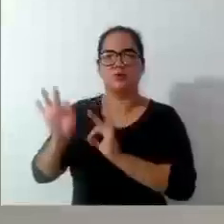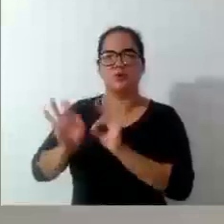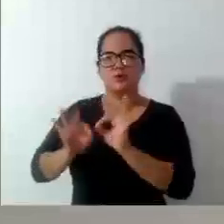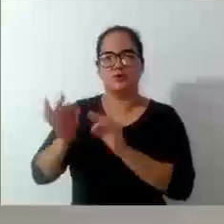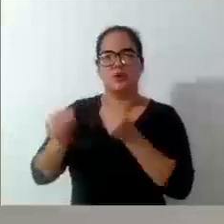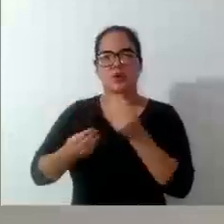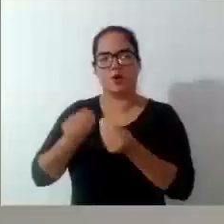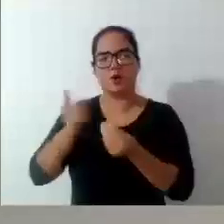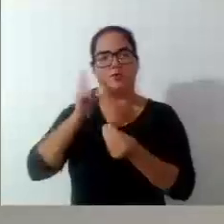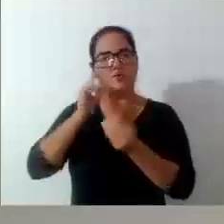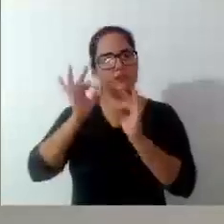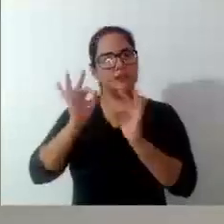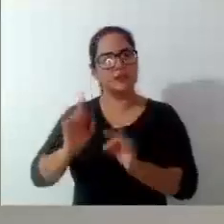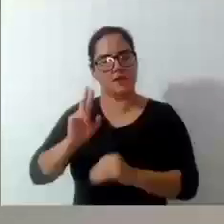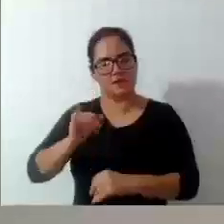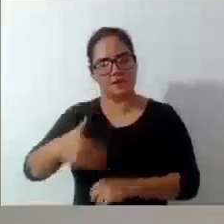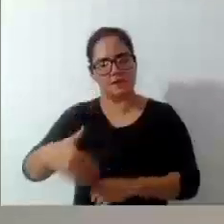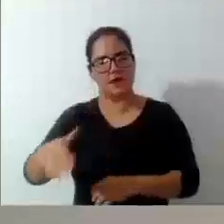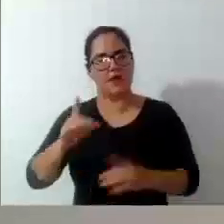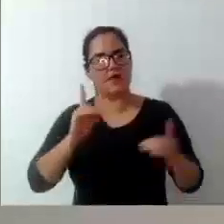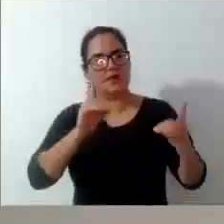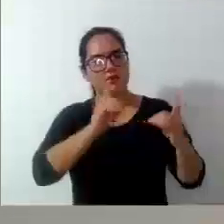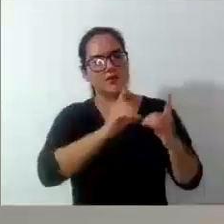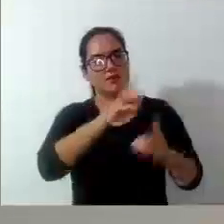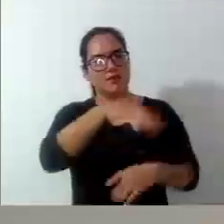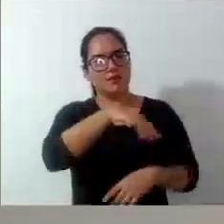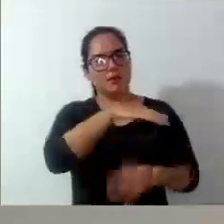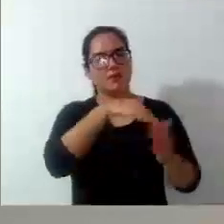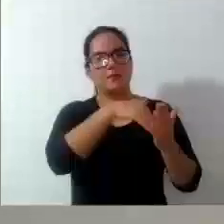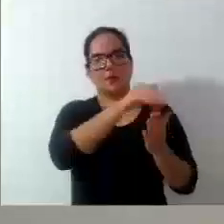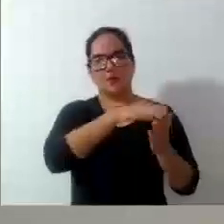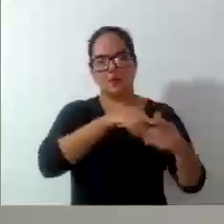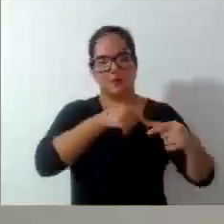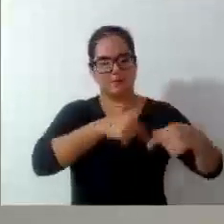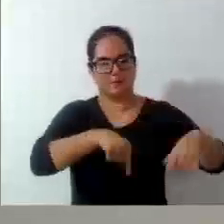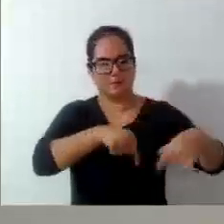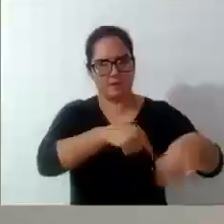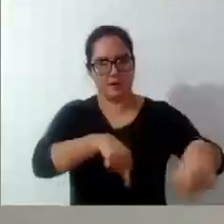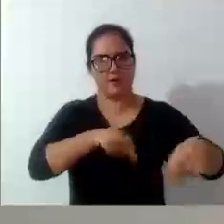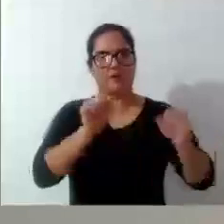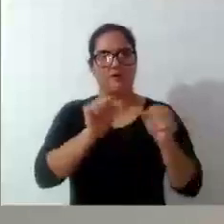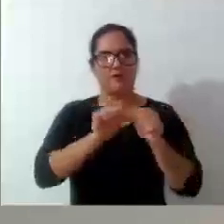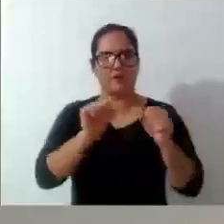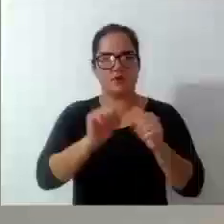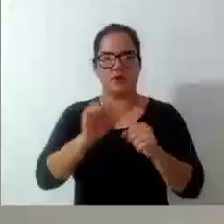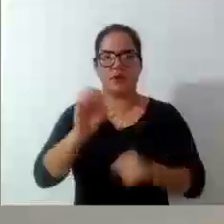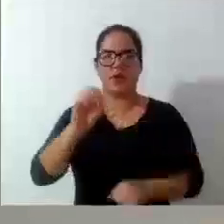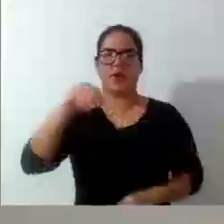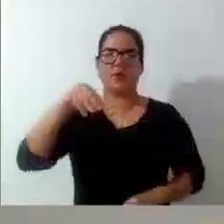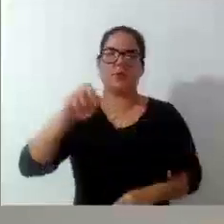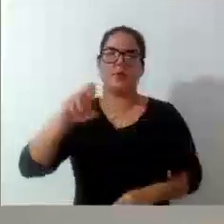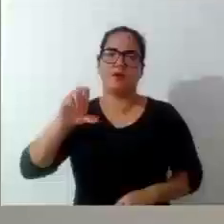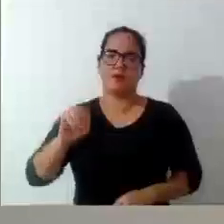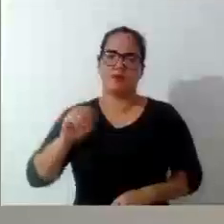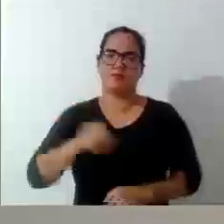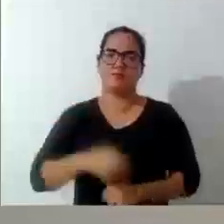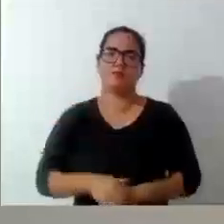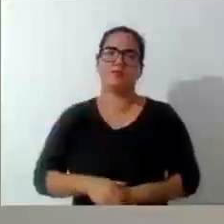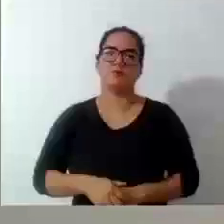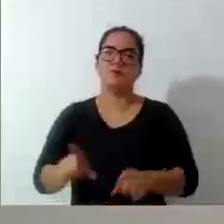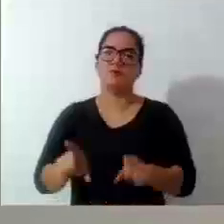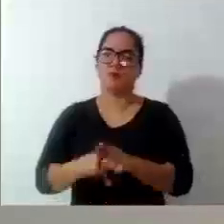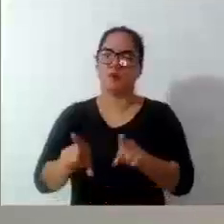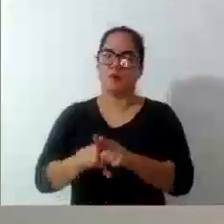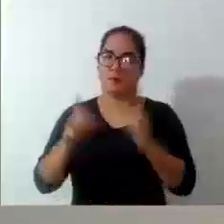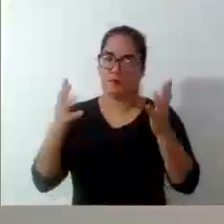Tenho certeza que logo ela vai estar atendendo, bem como a pintura de faixas e lombofaixas da Homero de Miranda Gomes. E quero deixar aqui também um parabéns